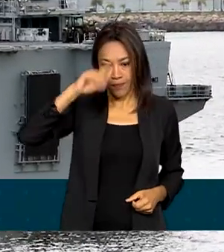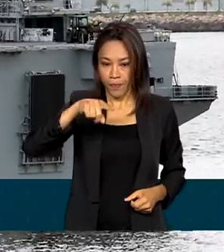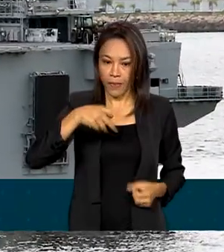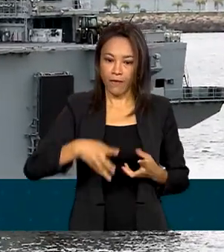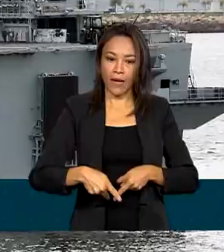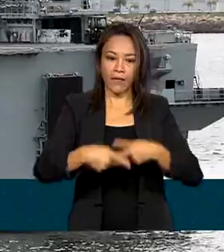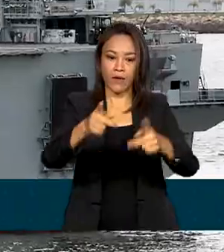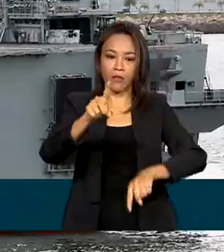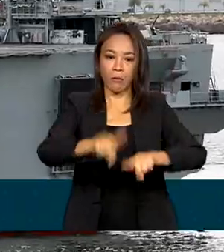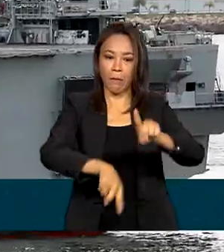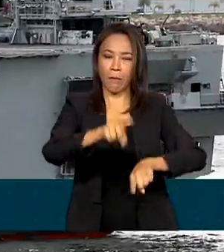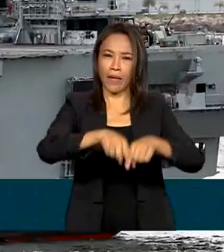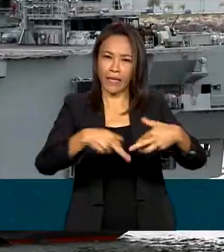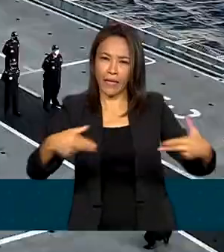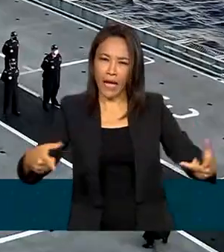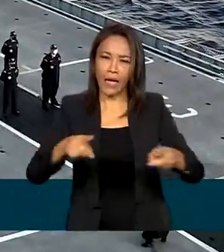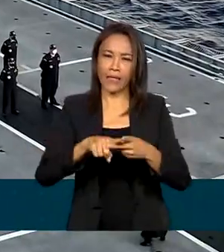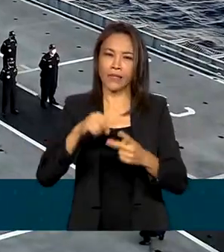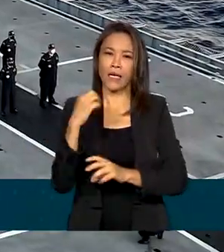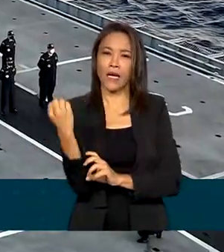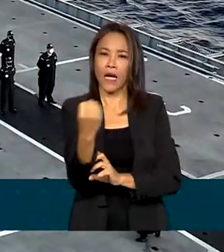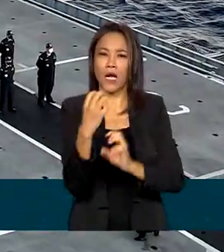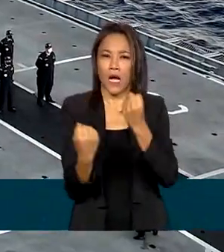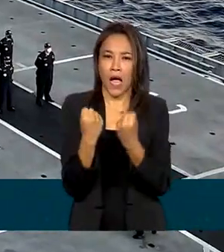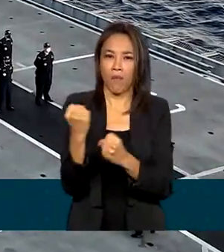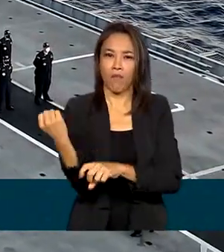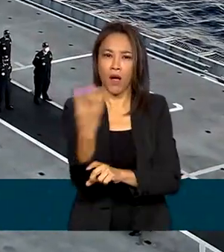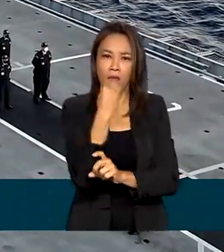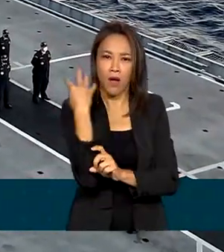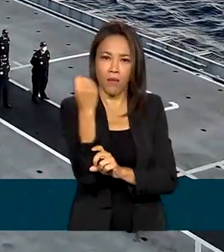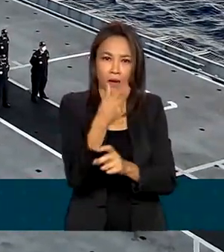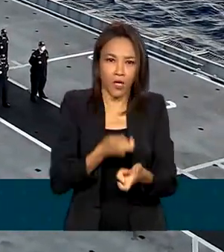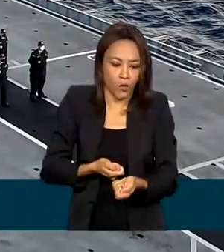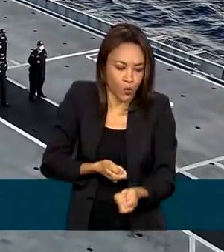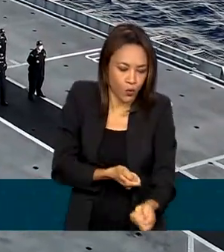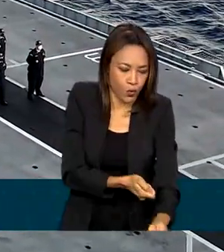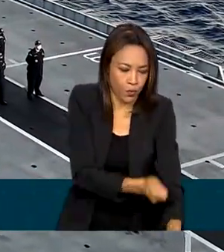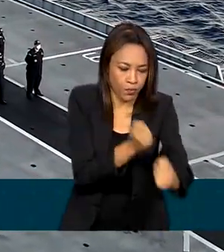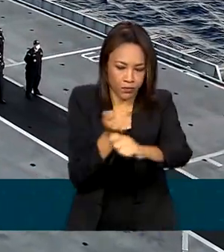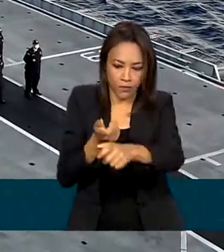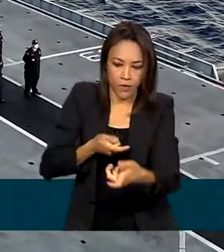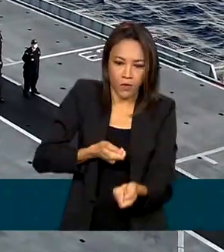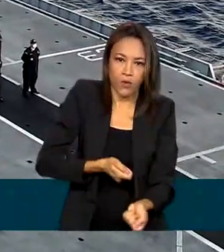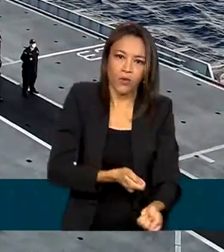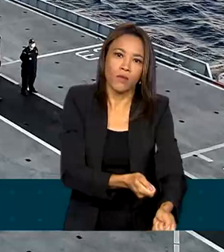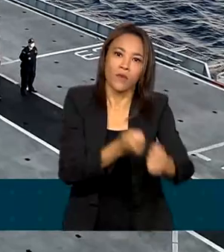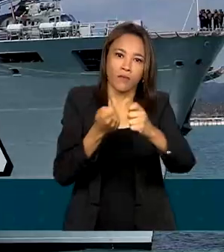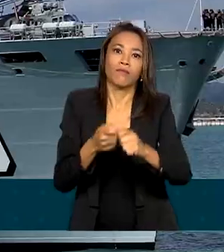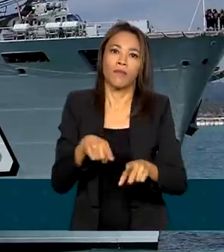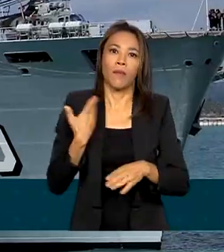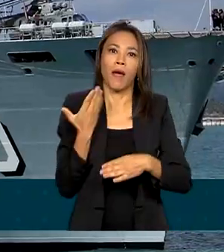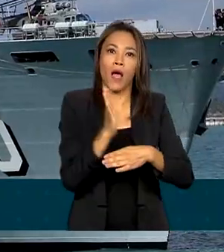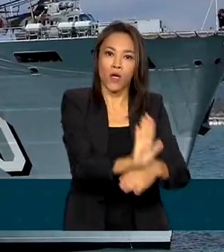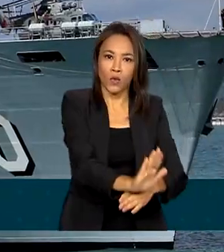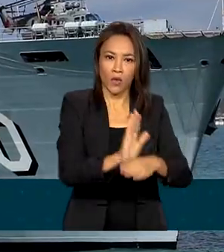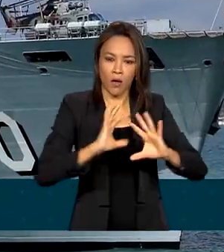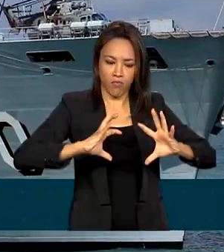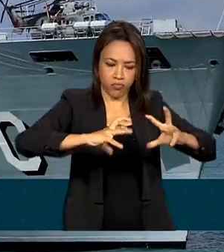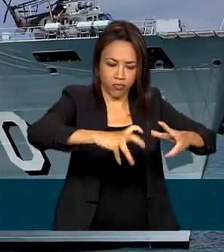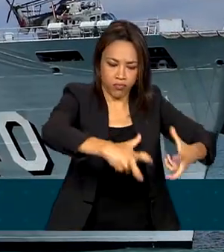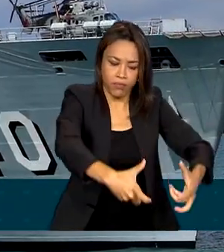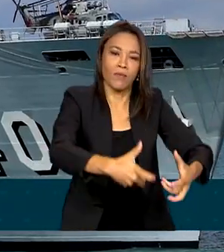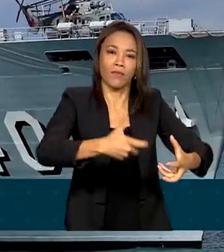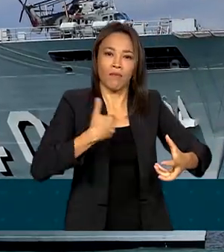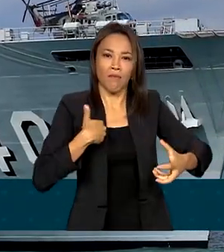mini-carregadeiras, ambulâncias e pá-carregadeiras, pra ajudar na desobstrução das vias. Pra se ter uma